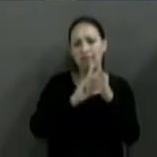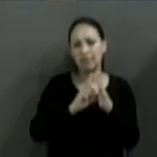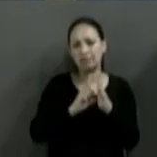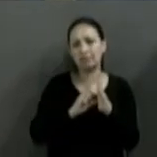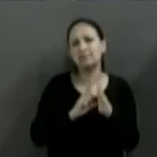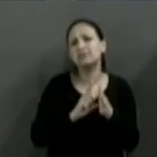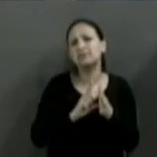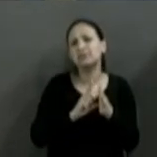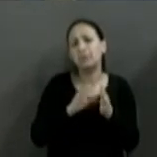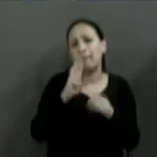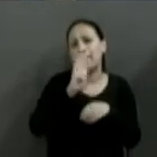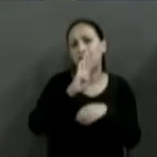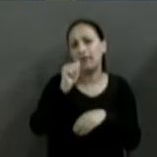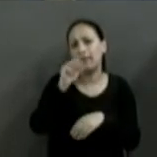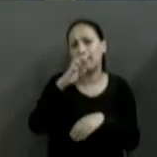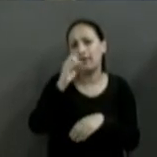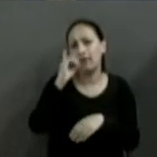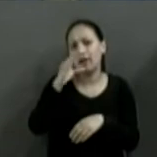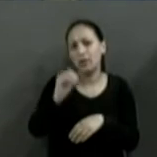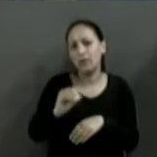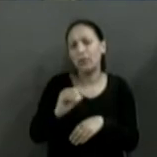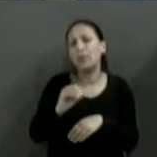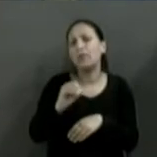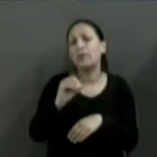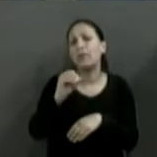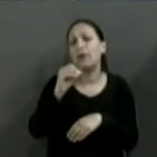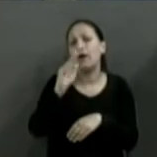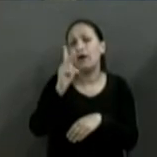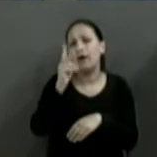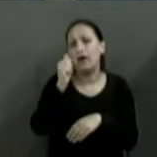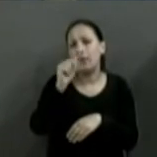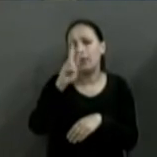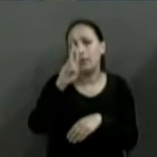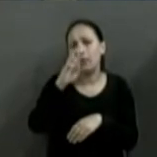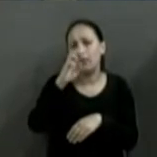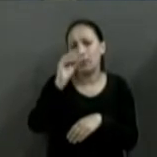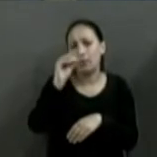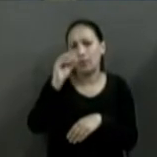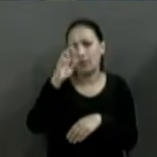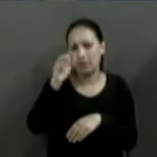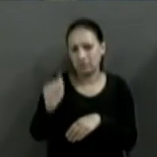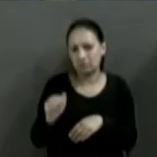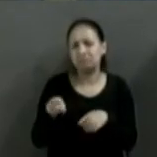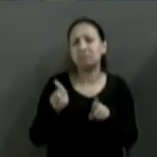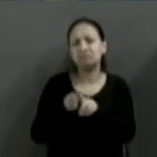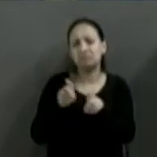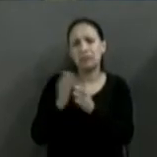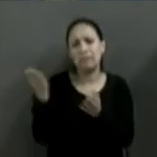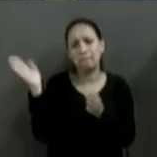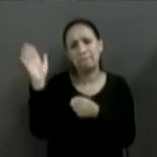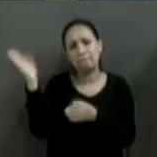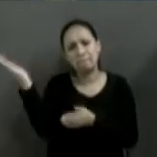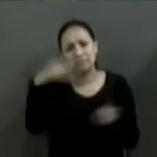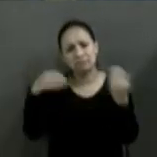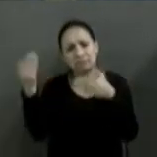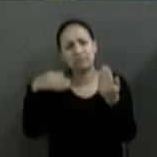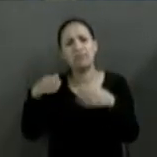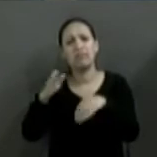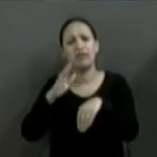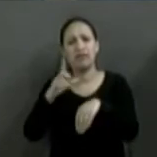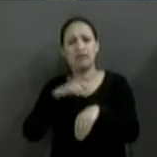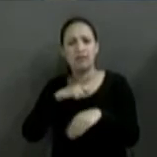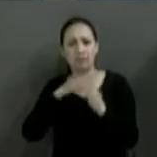Aurora. Pessoas que precisam ser organizadas e trazê-las para um loteamento popular a preço acessível, compatível com a sua renda.